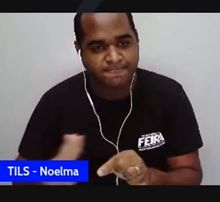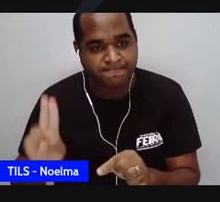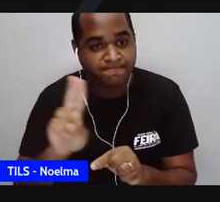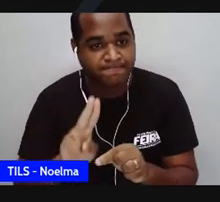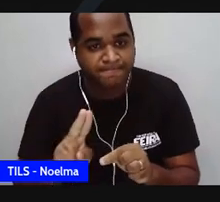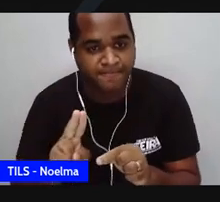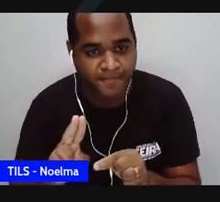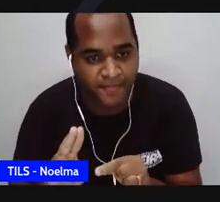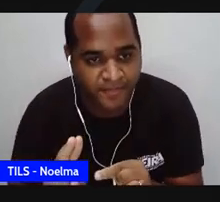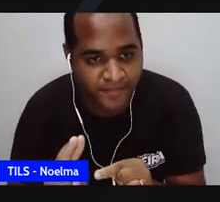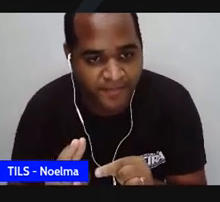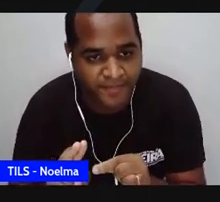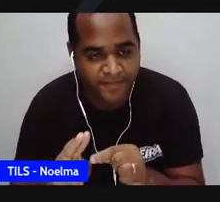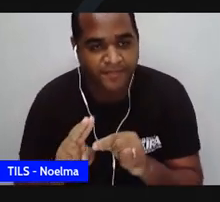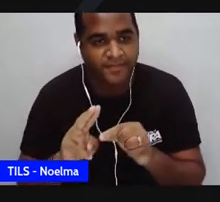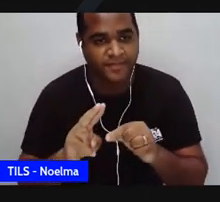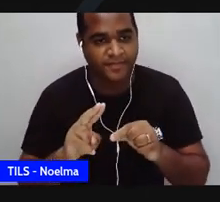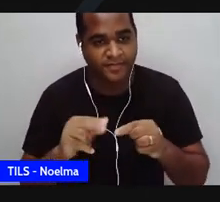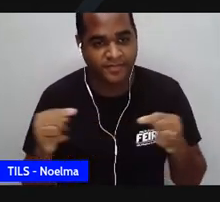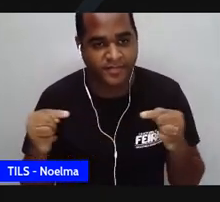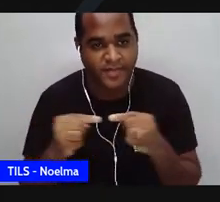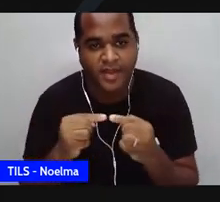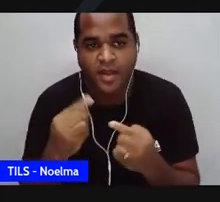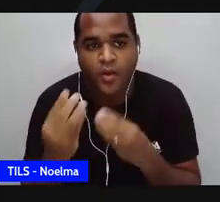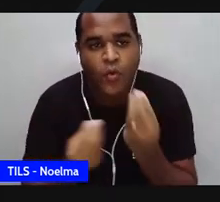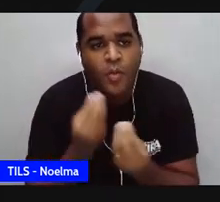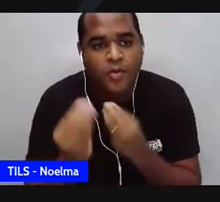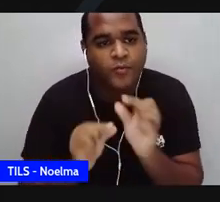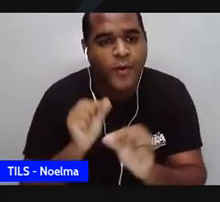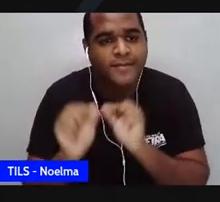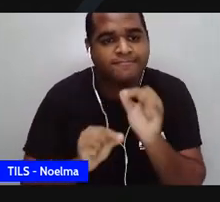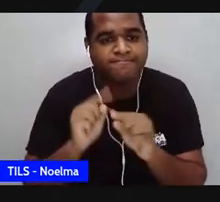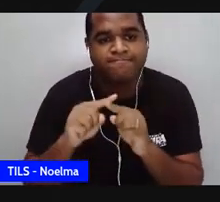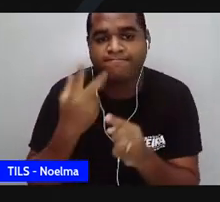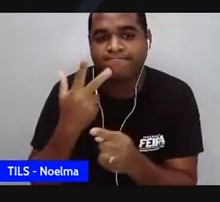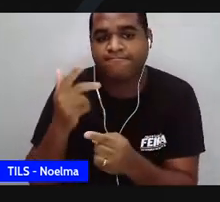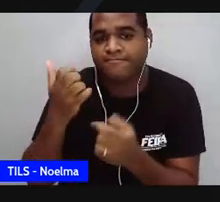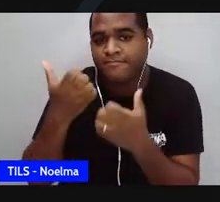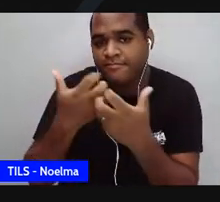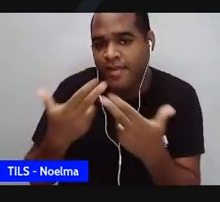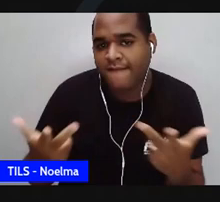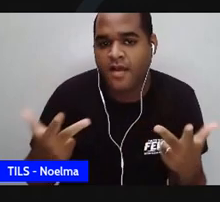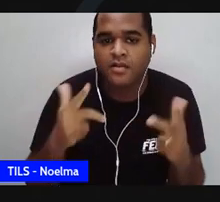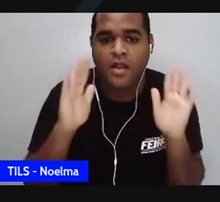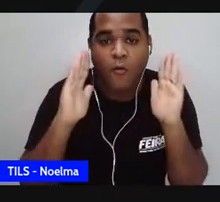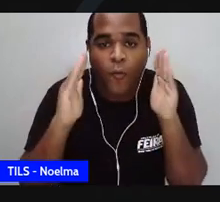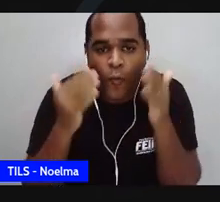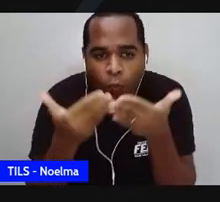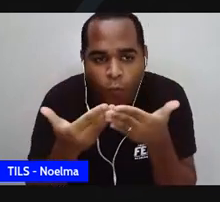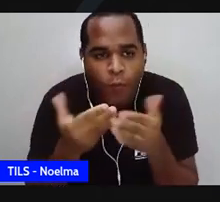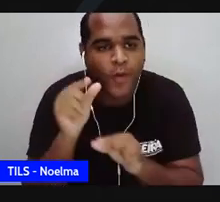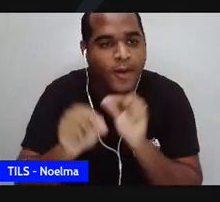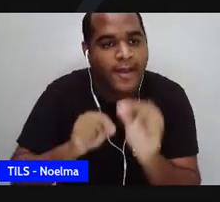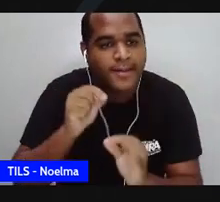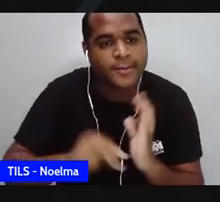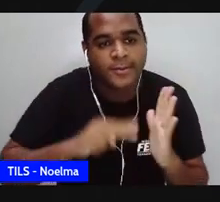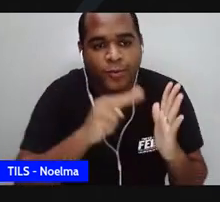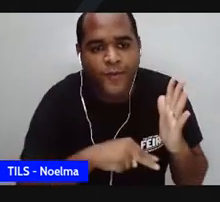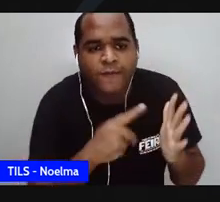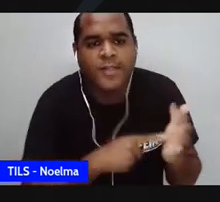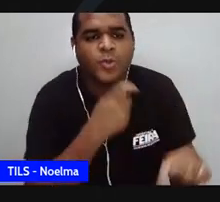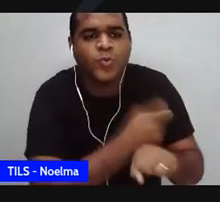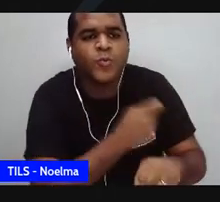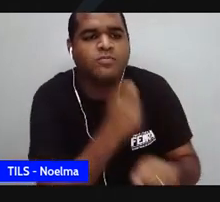e a Carolina está aí, olha como ela está adentrada, há um prazer, há uma concentração nessa leitura, vida dura,